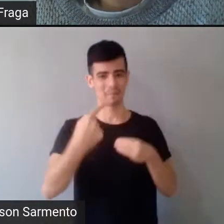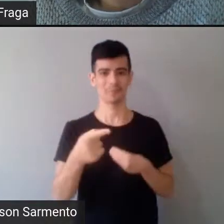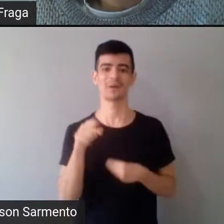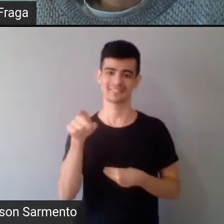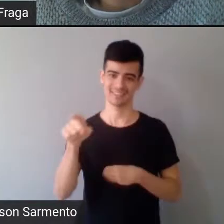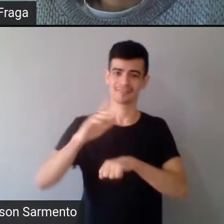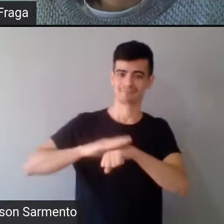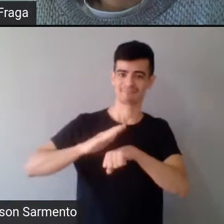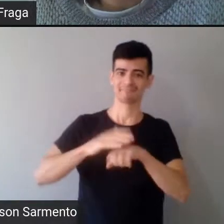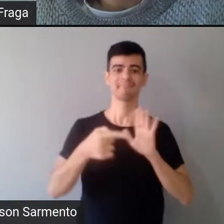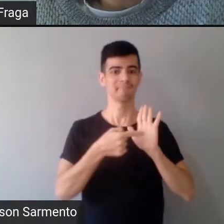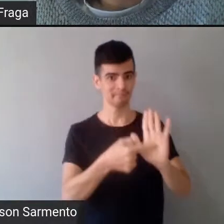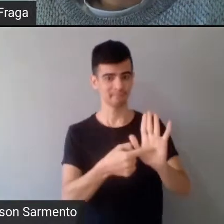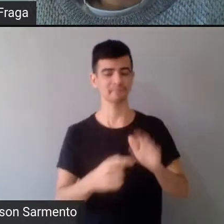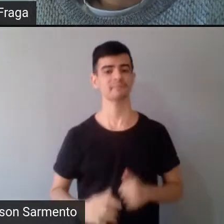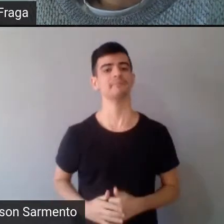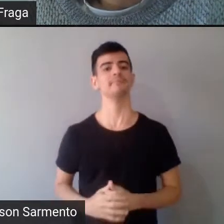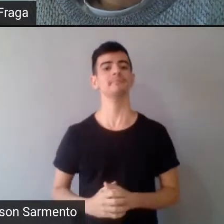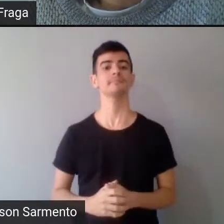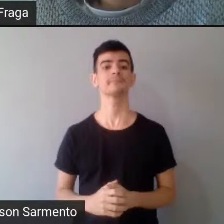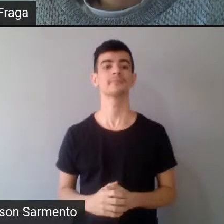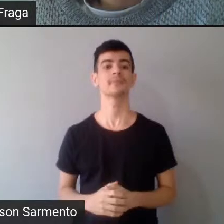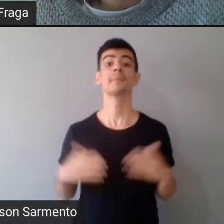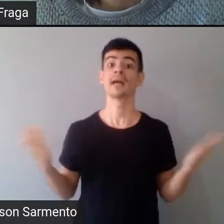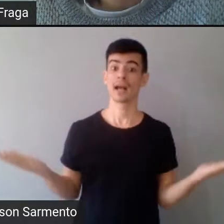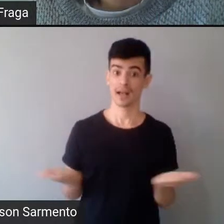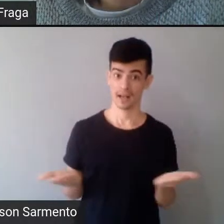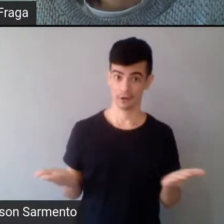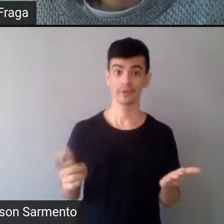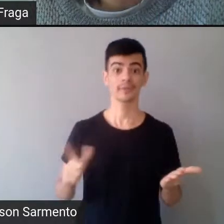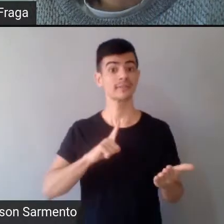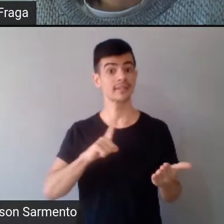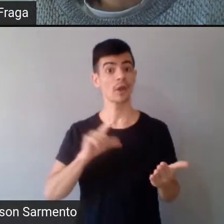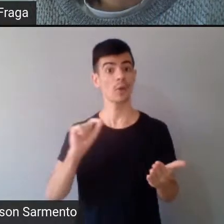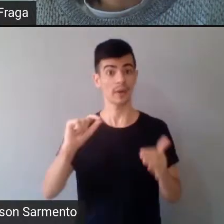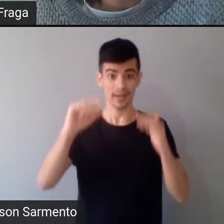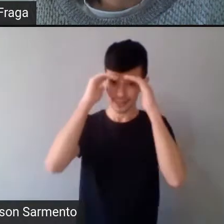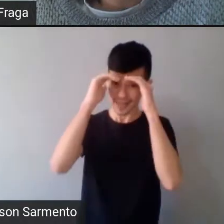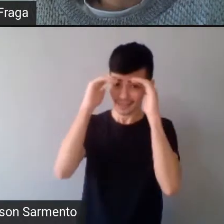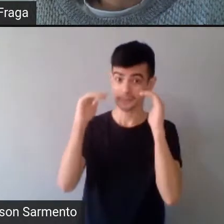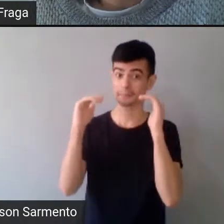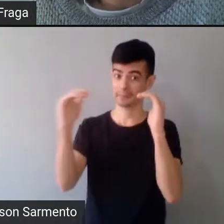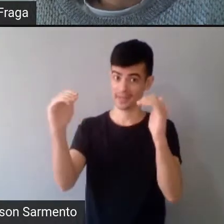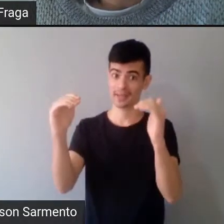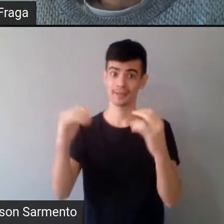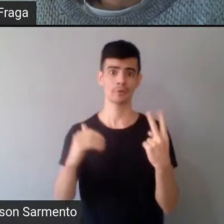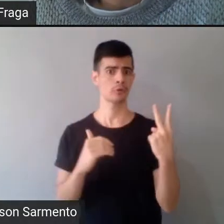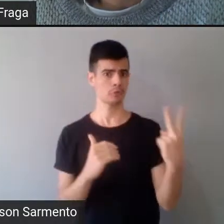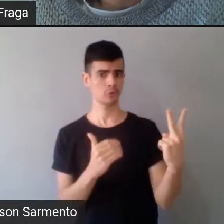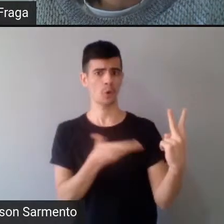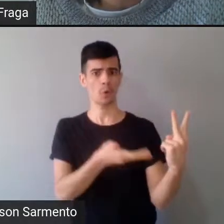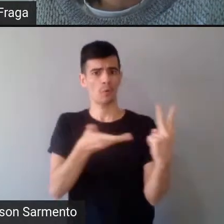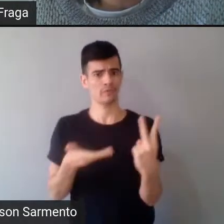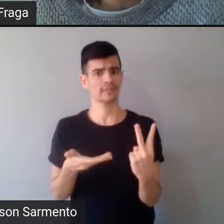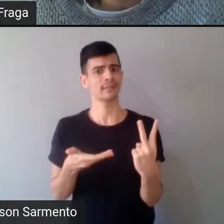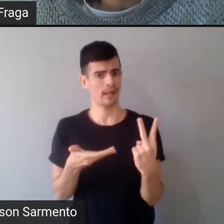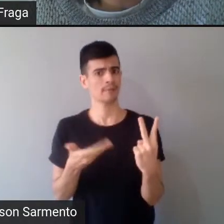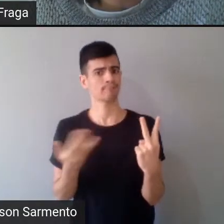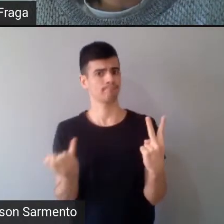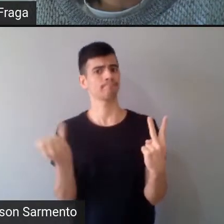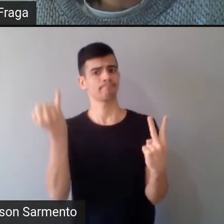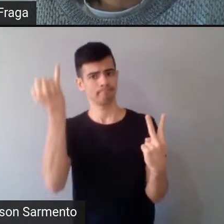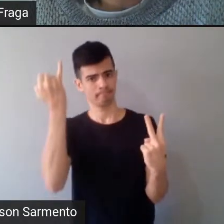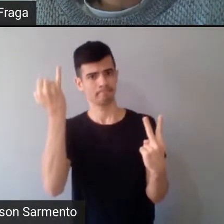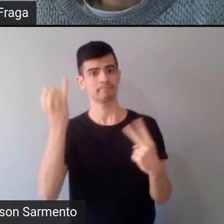palavra para eles, eu acho que, em respeito a esses dois convidados tão importantes e ilustres, eu queria justificar a minha